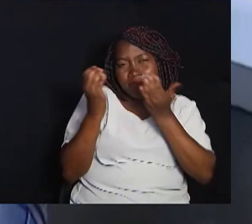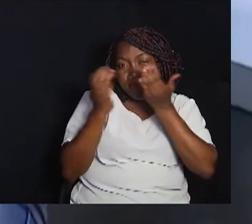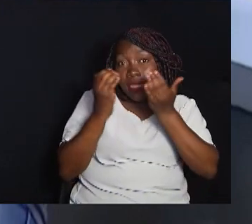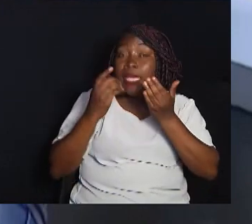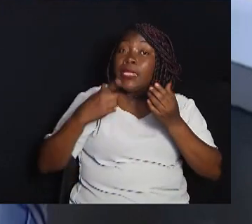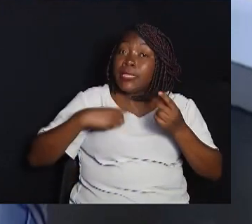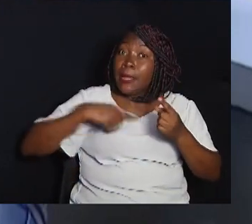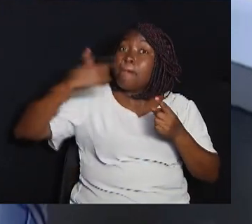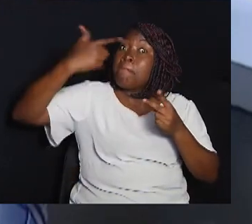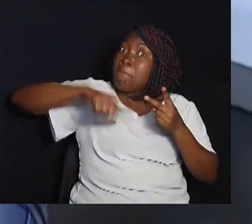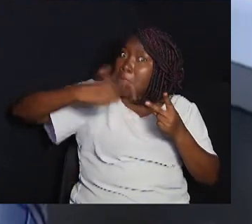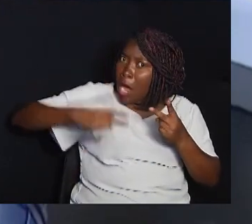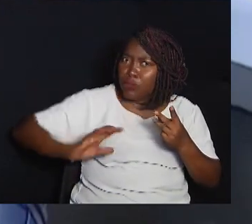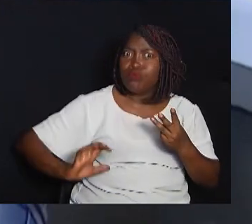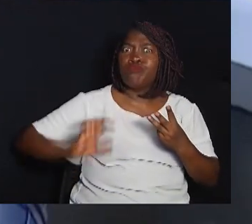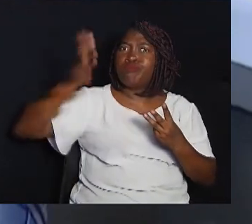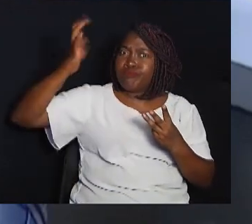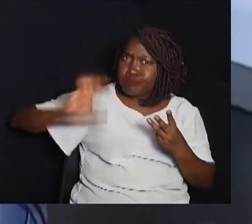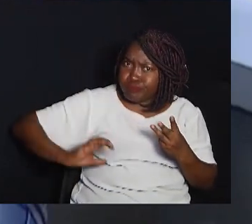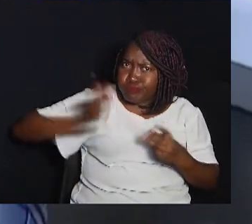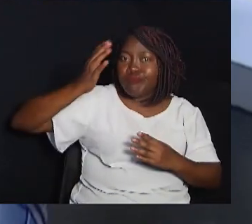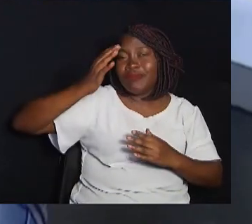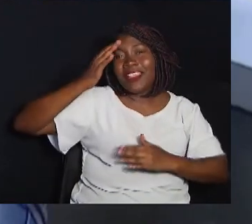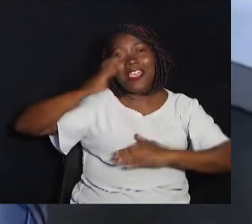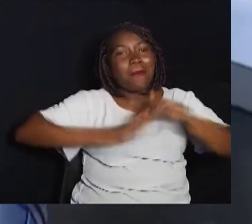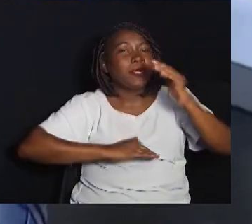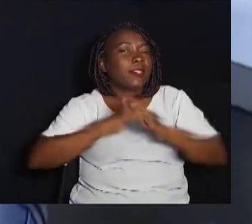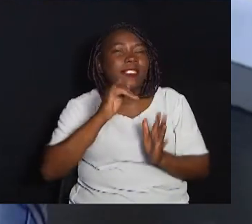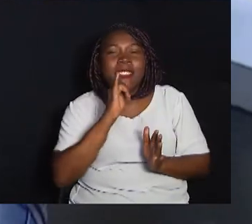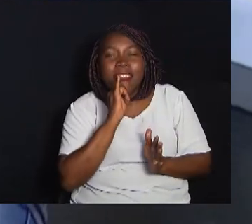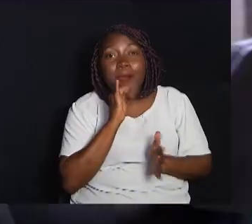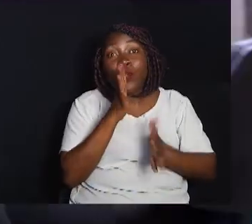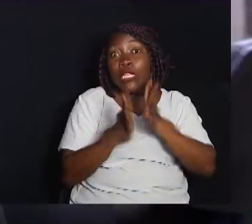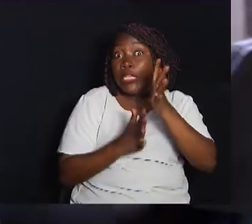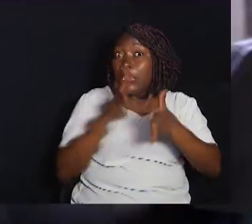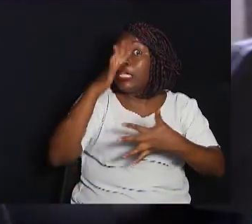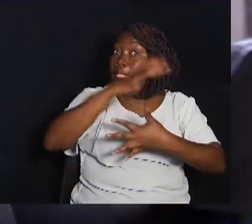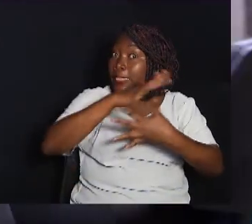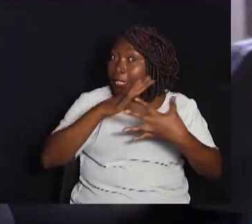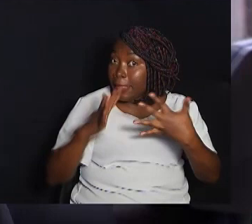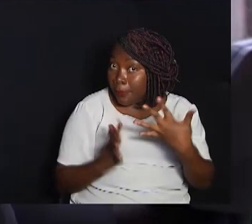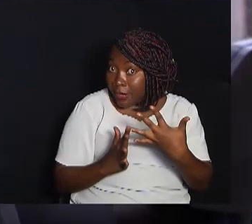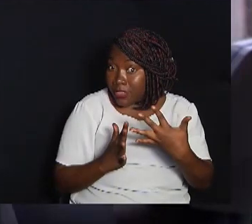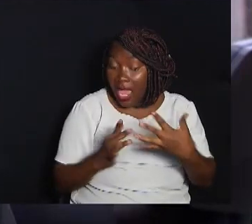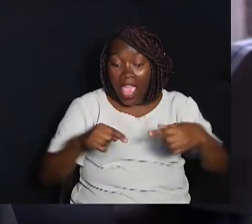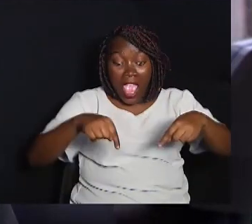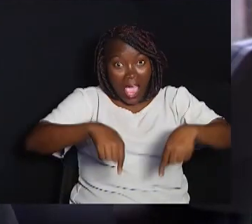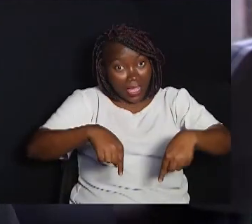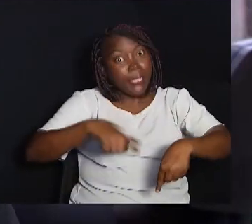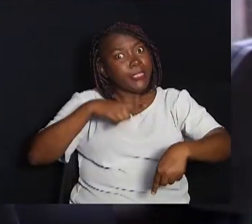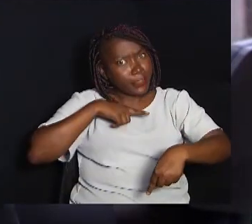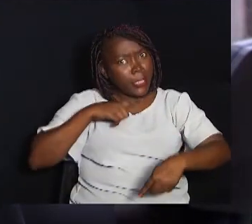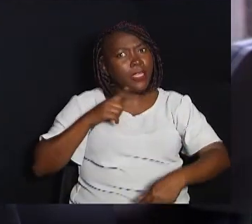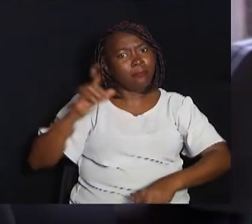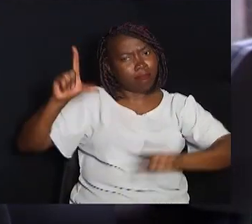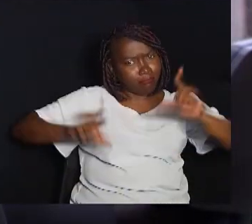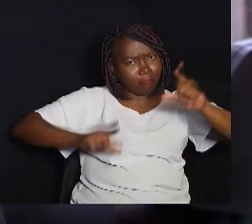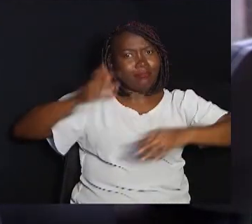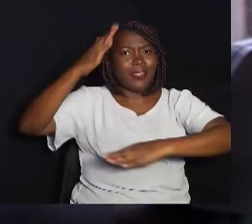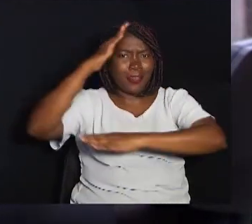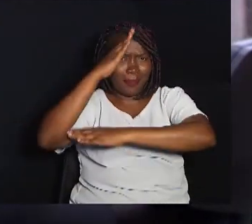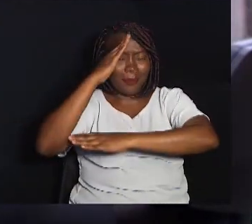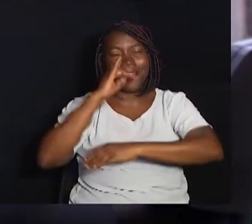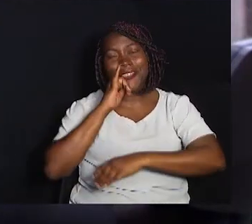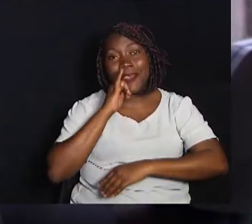outras situações A capacitação, por exemplo, em libras Nós aqui temos na TV Câmara, por exemplo Mas essa